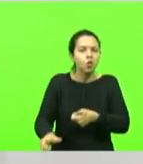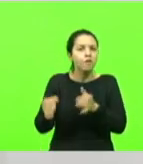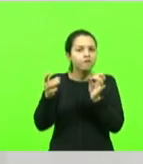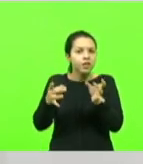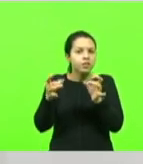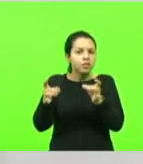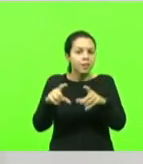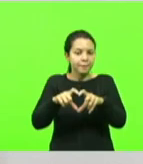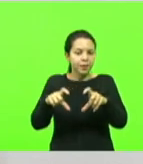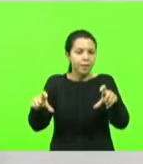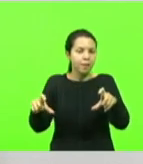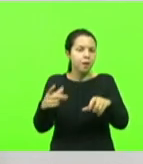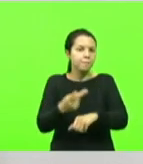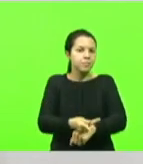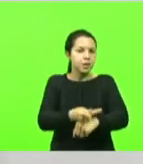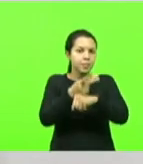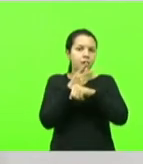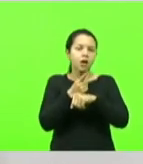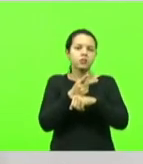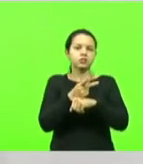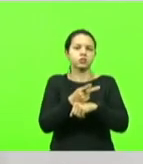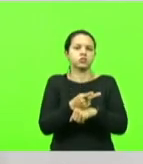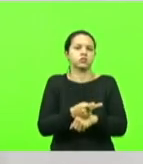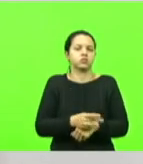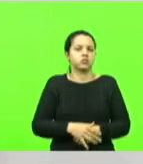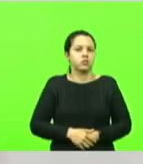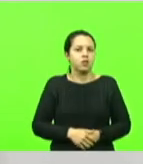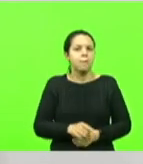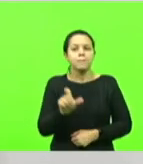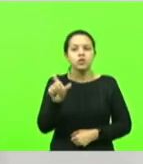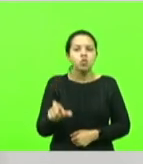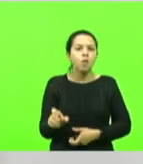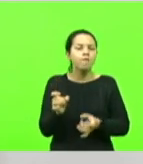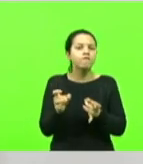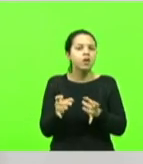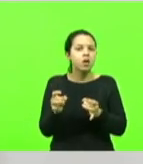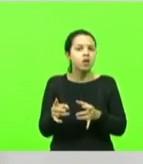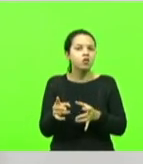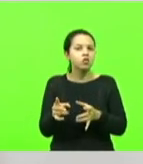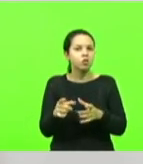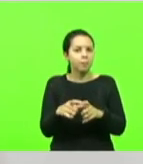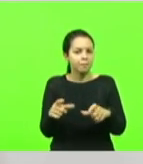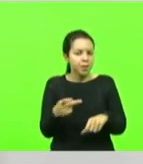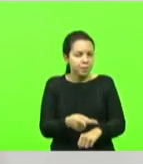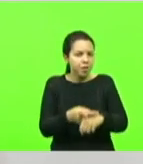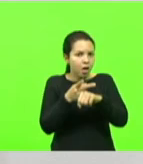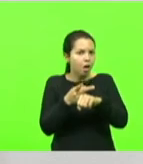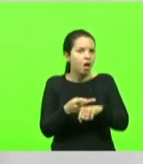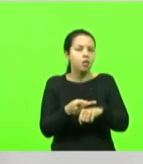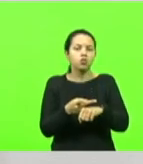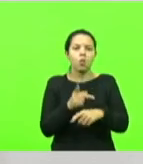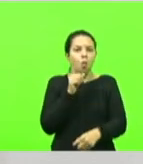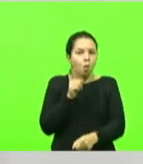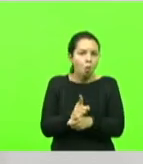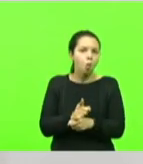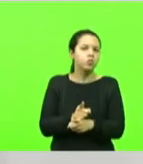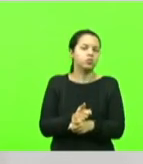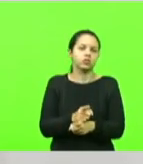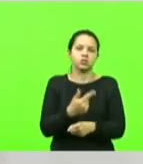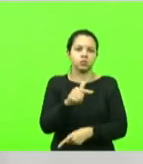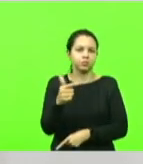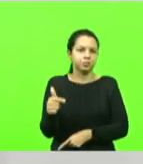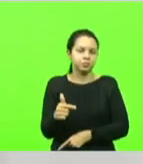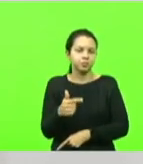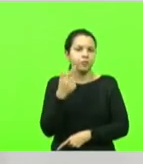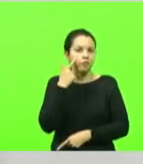vai pegar nunca. Quem vende bilhete premiado, não pega. A imagem 4.